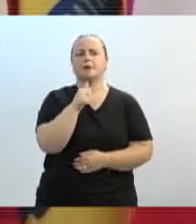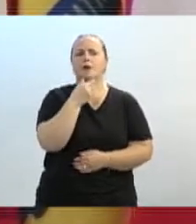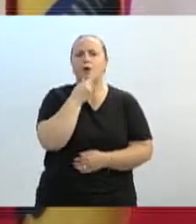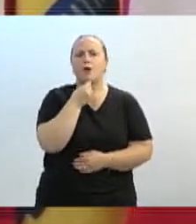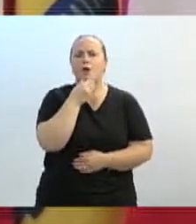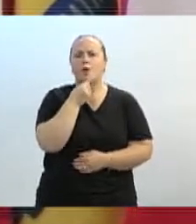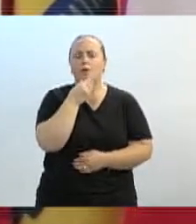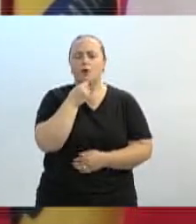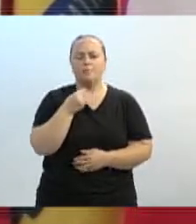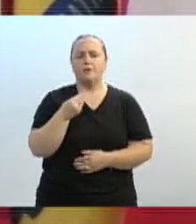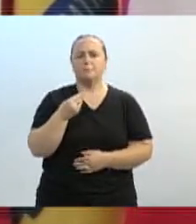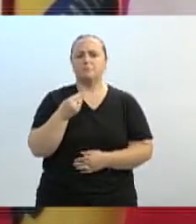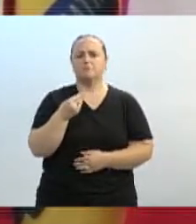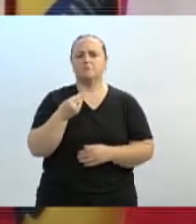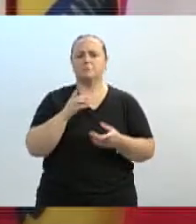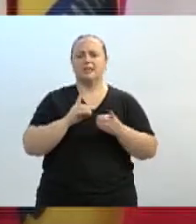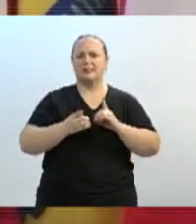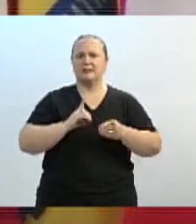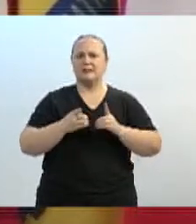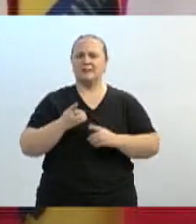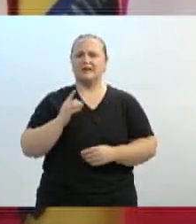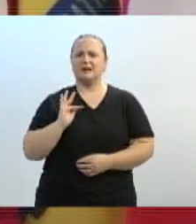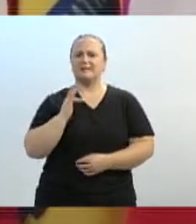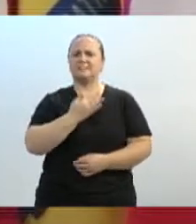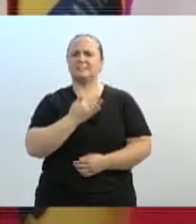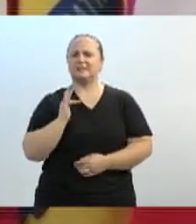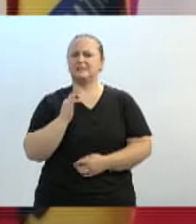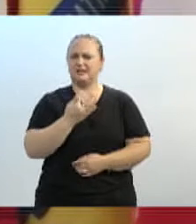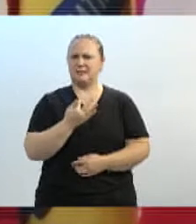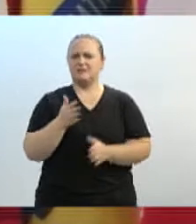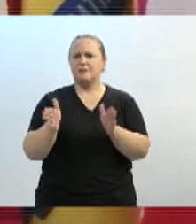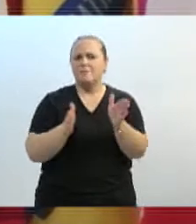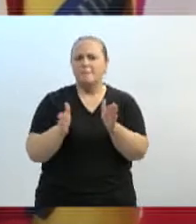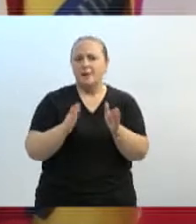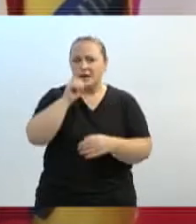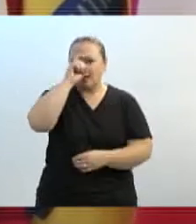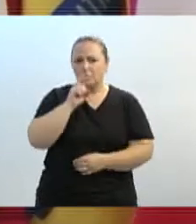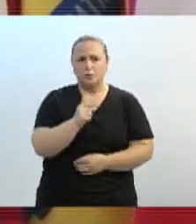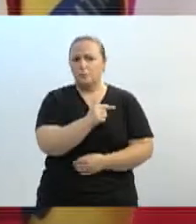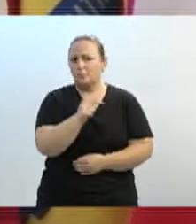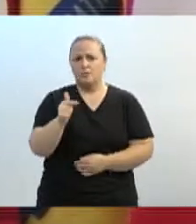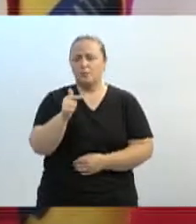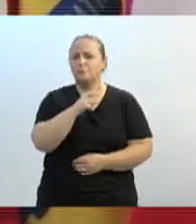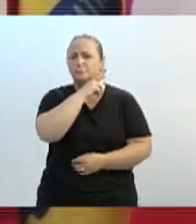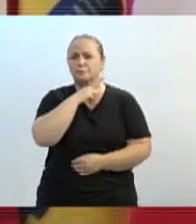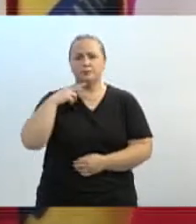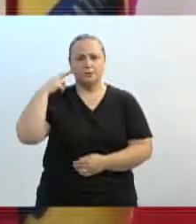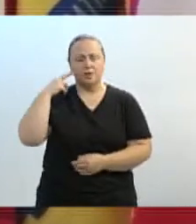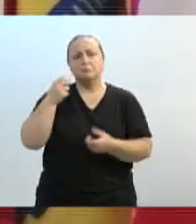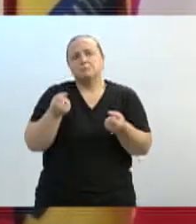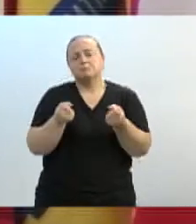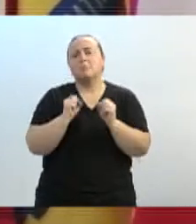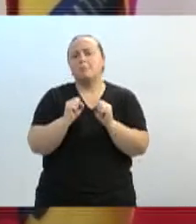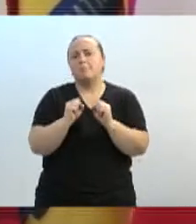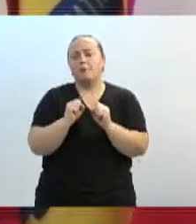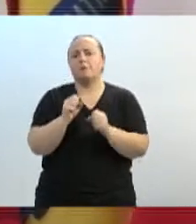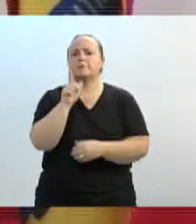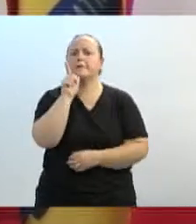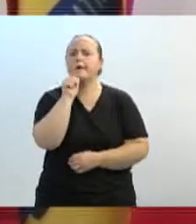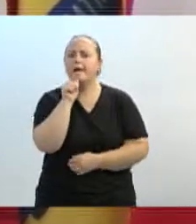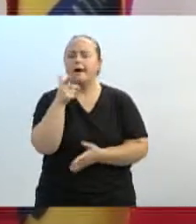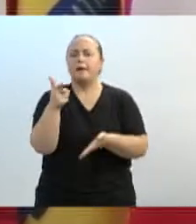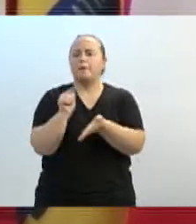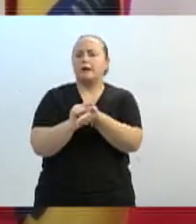básicos de higiene durante o período menstrual. Aqui a gente pode incluir os absorventes, água, saneamento